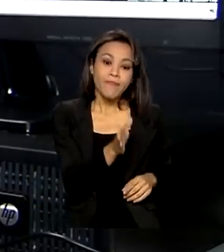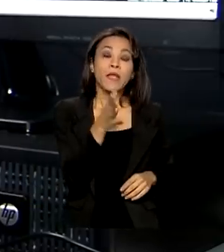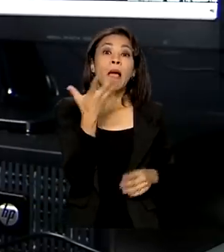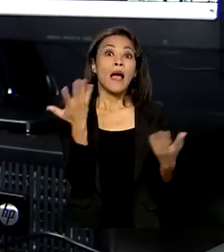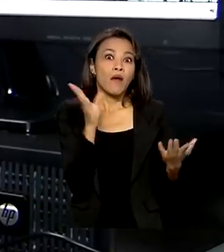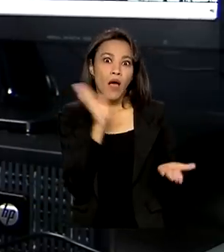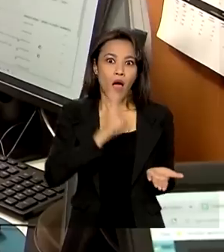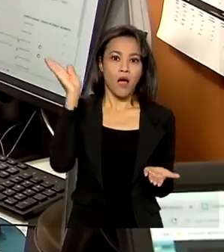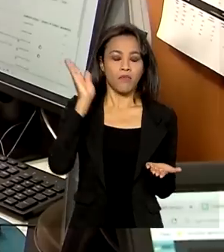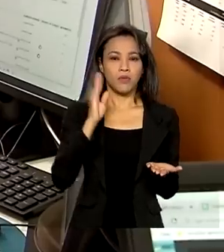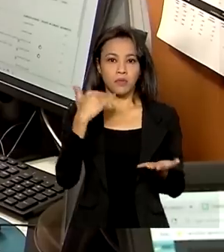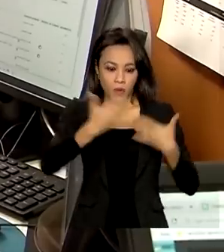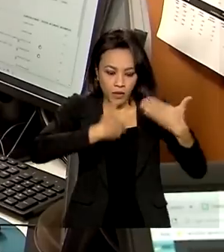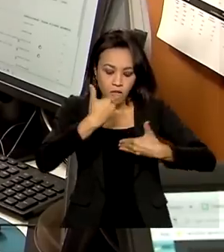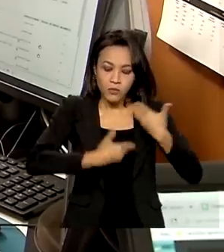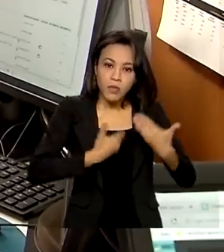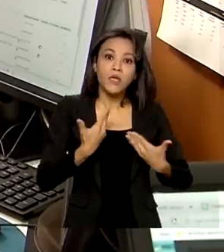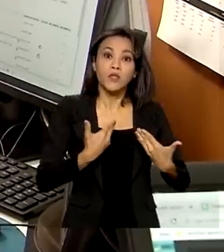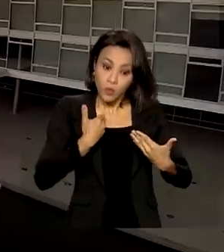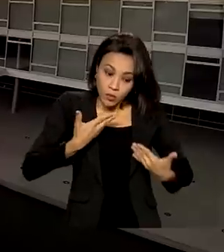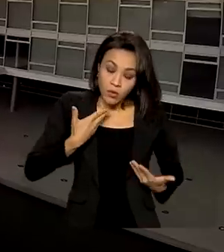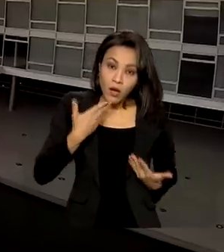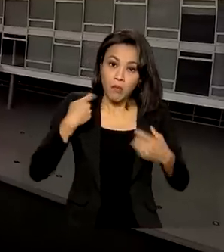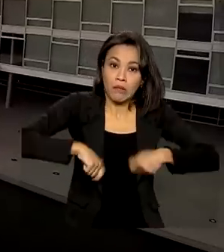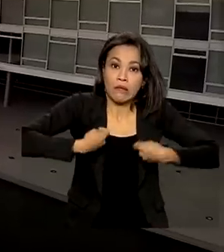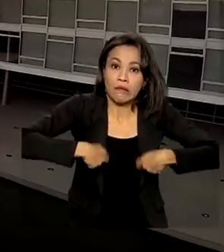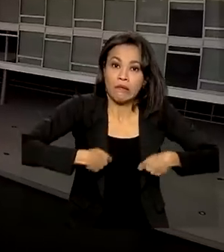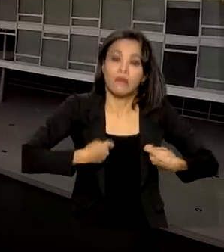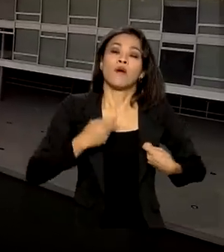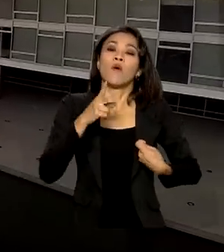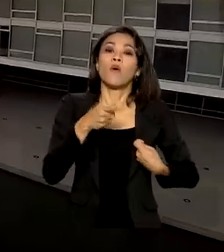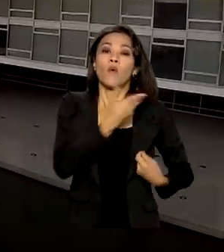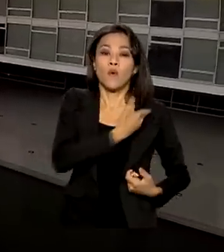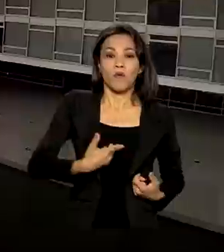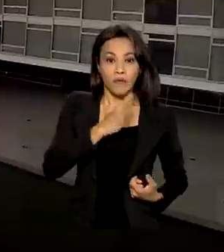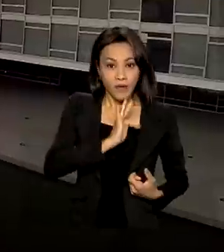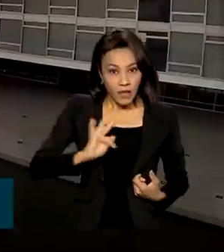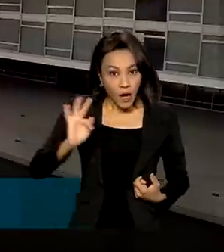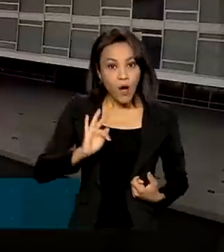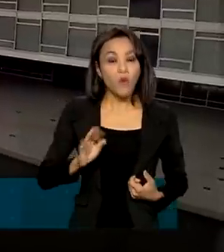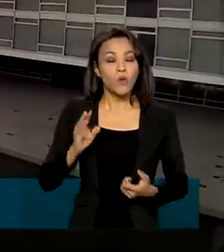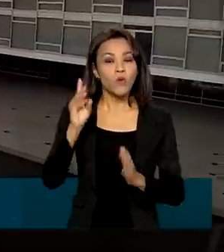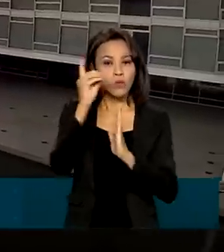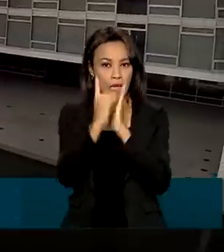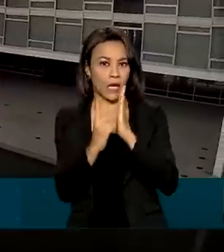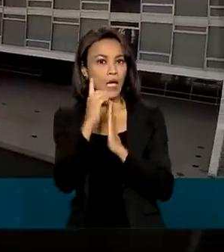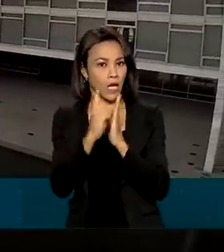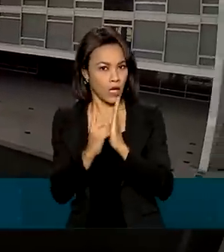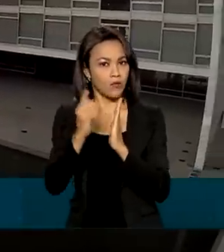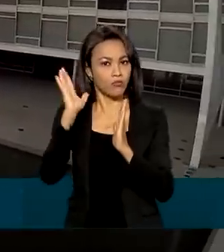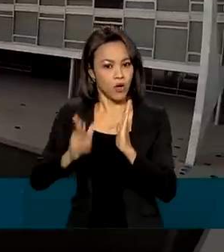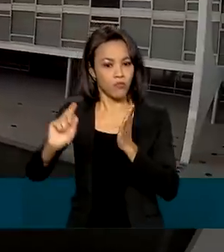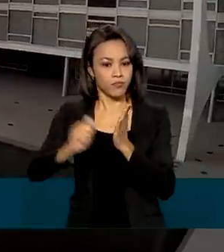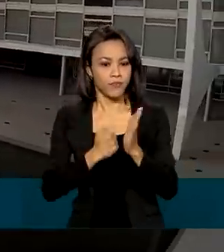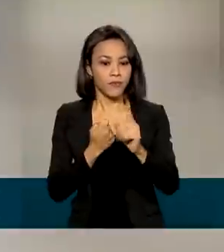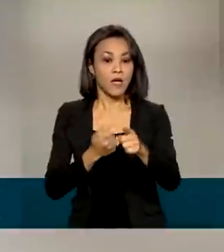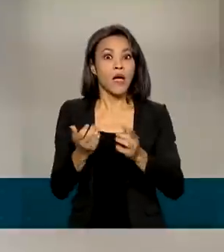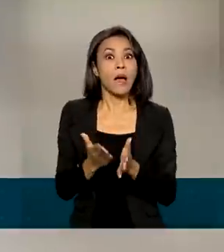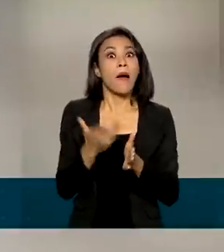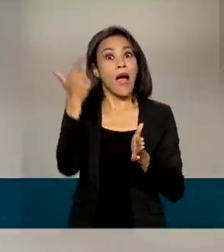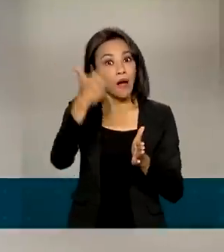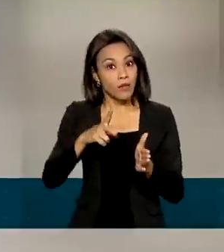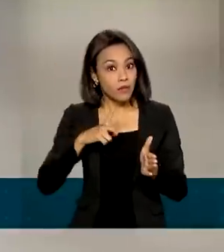maior rapidez a demanda do consumidor, o governo federal, por meio de decreto, ampliou os canais de contato.